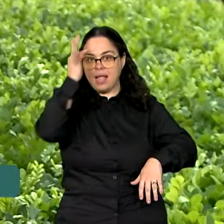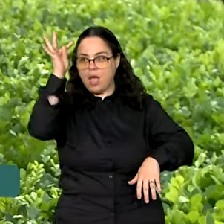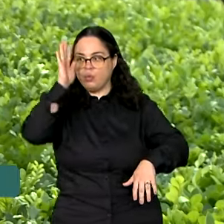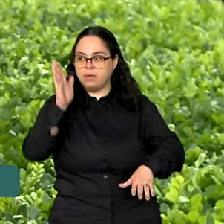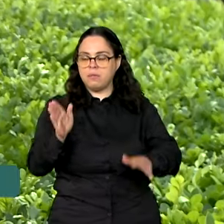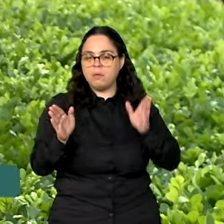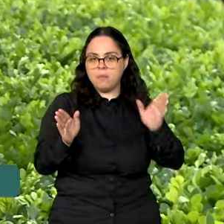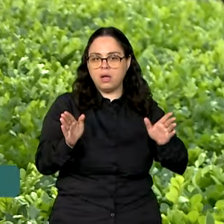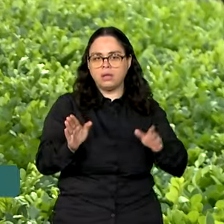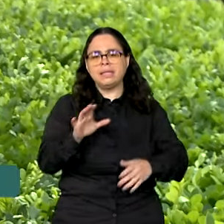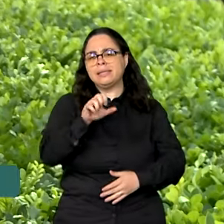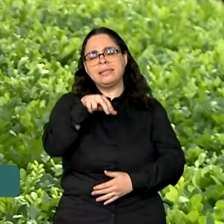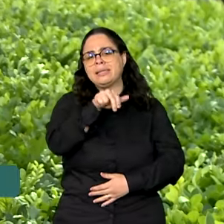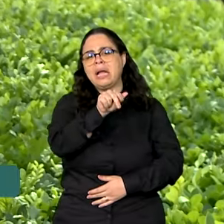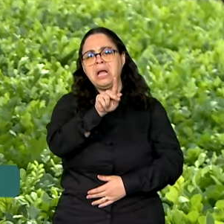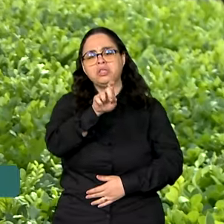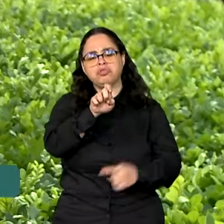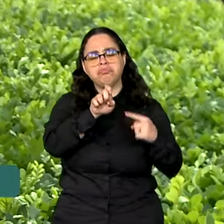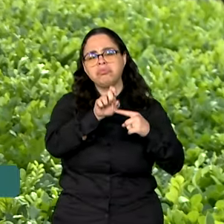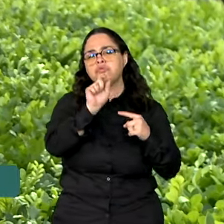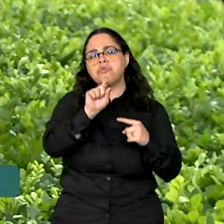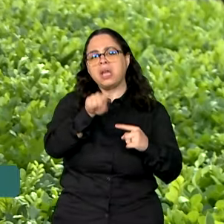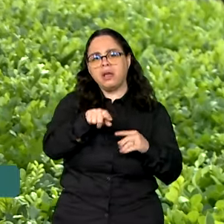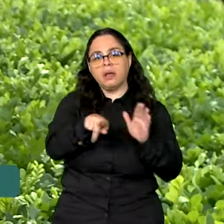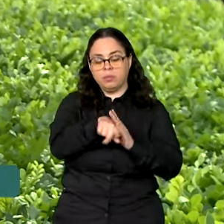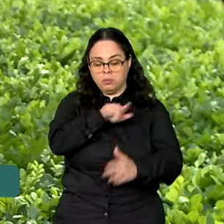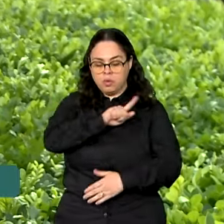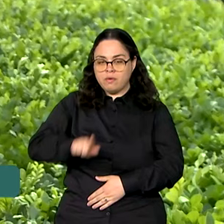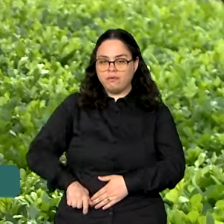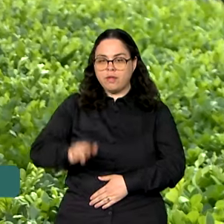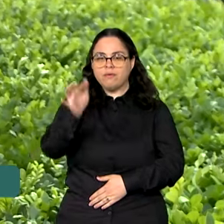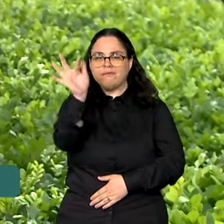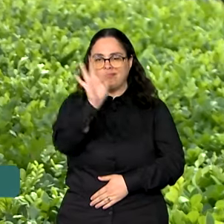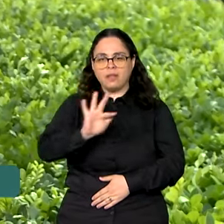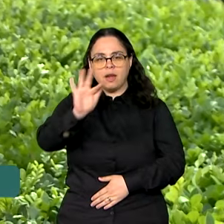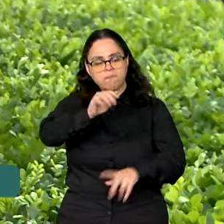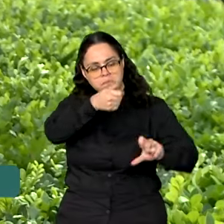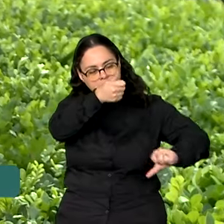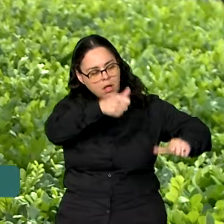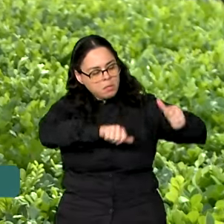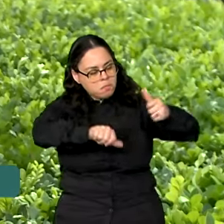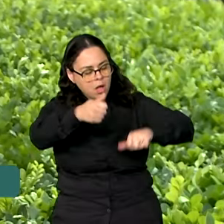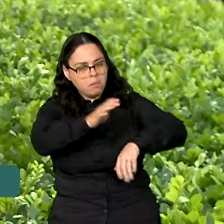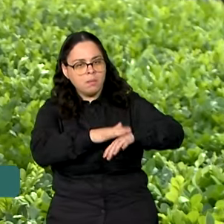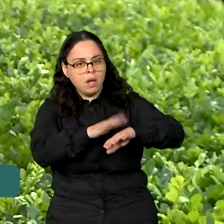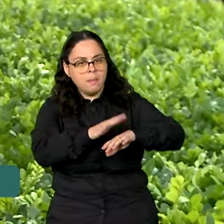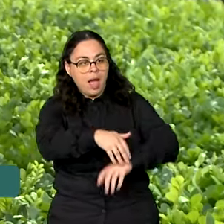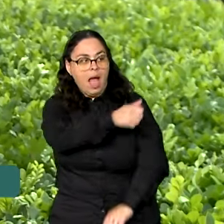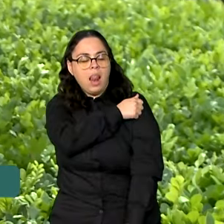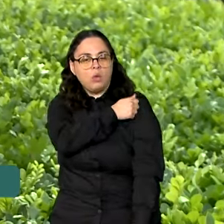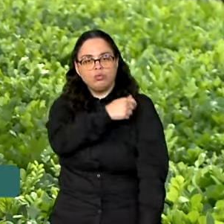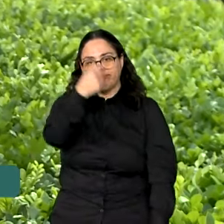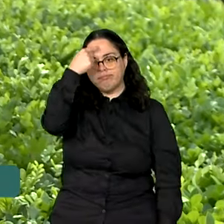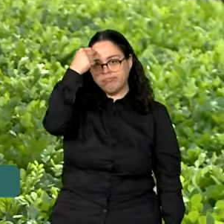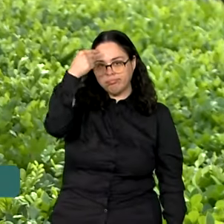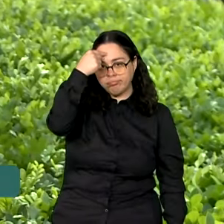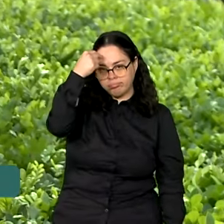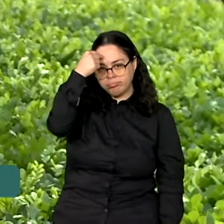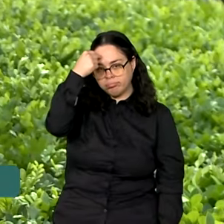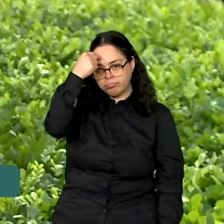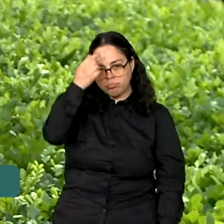O ENAD é uma avaliação do governo federal que mede o desempenho dos estudantes de graduação.